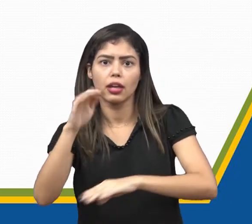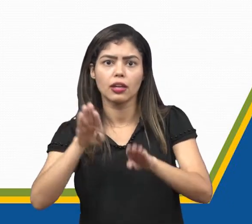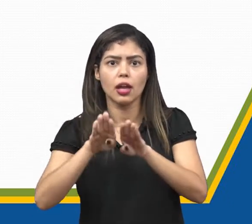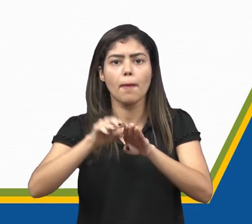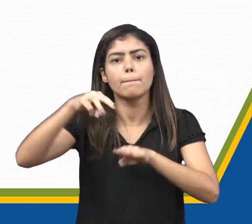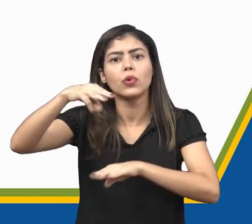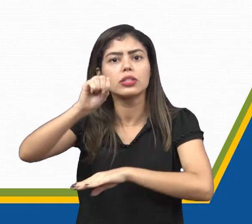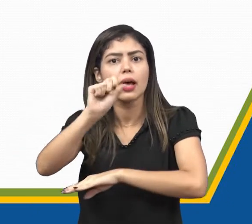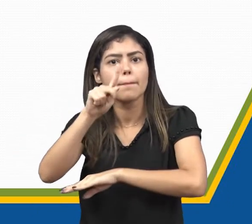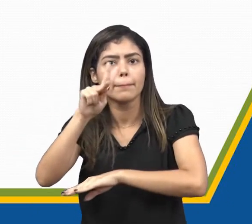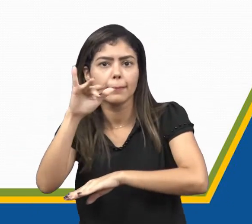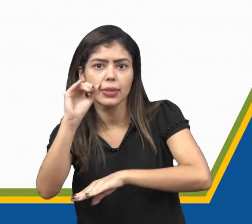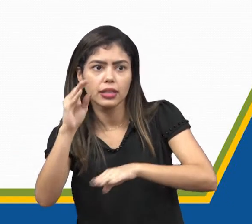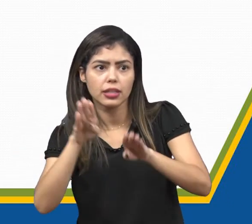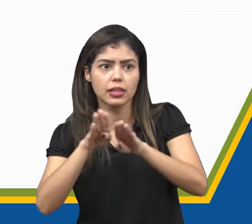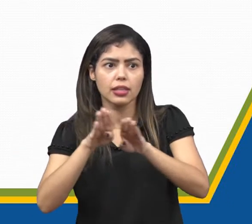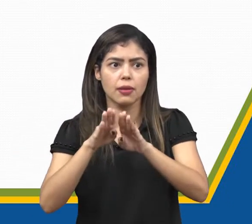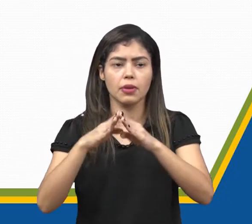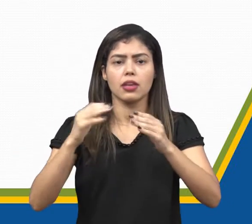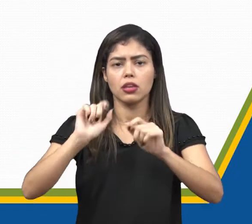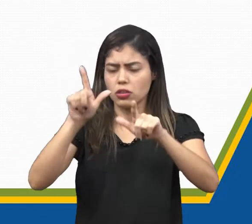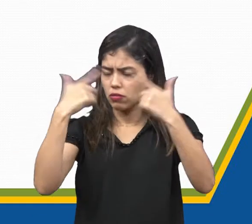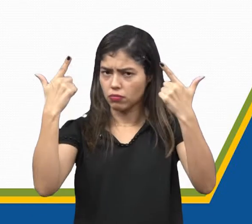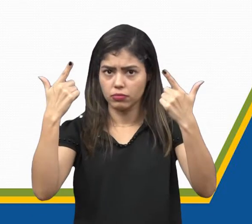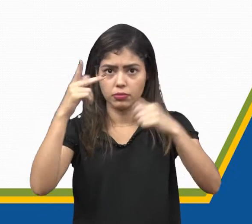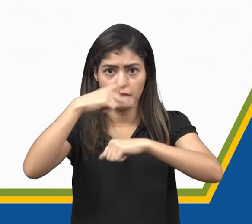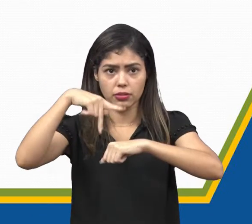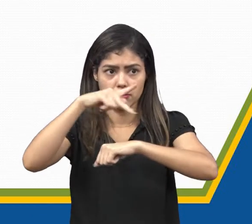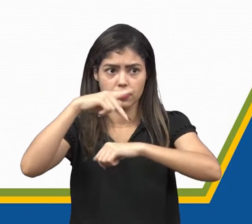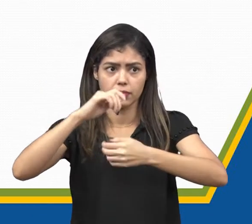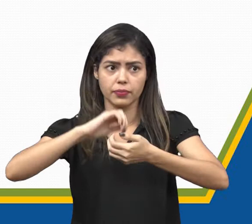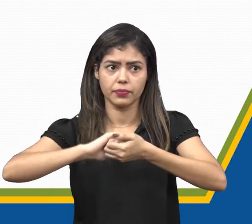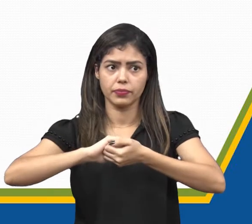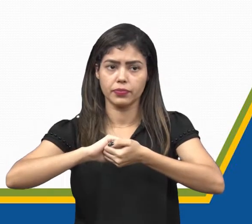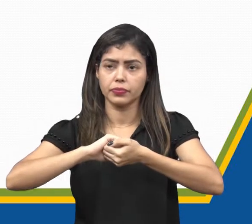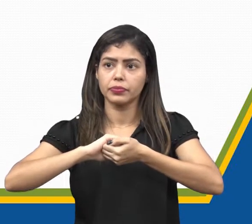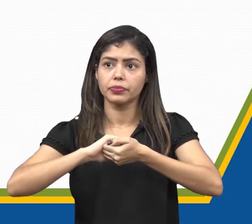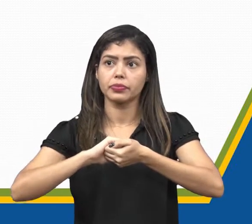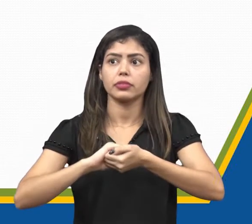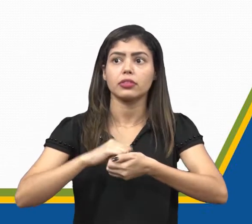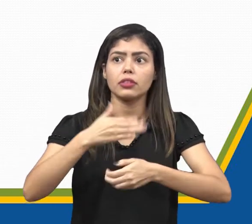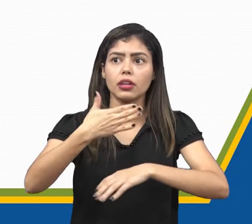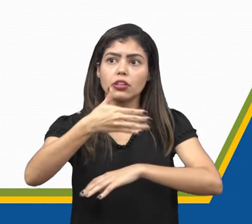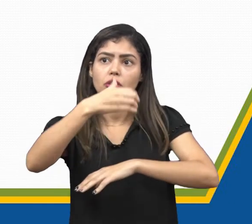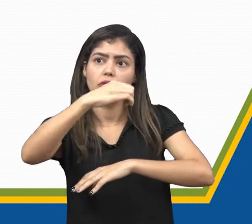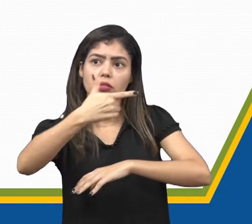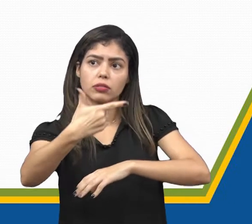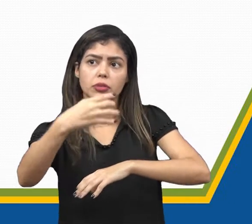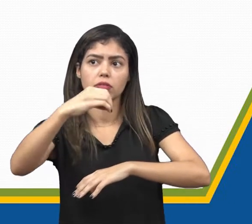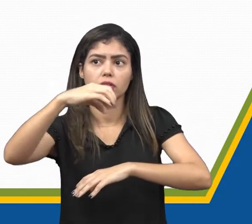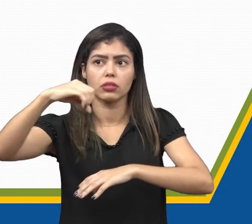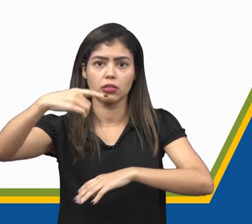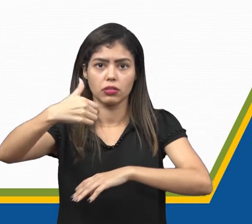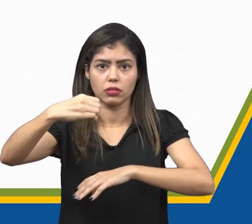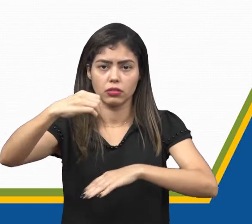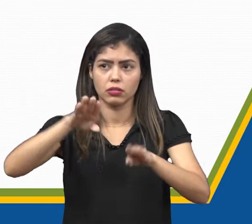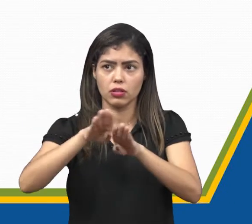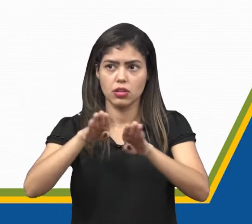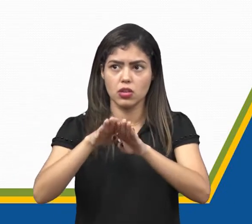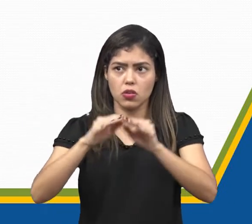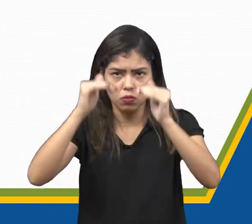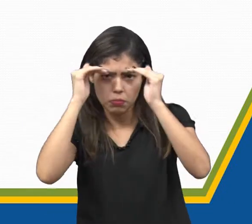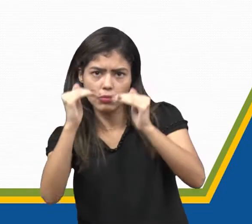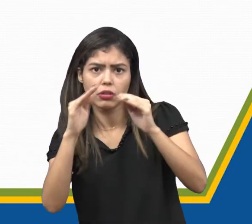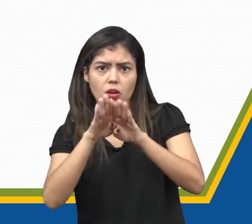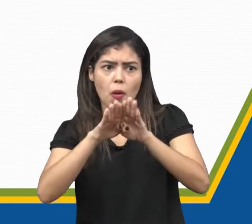Moçambique, Cabo Verde, entre outros. Em vigor desde 2009, esse acordo só se tornou obrigatório a